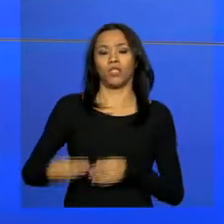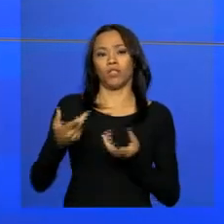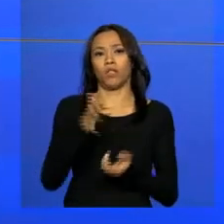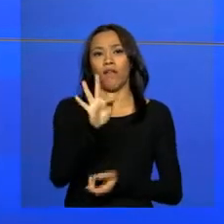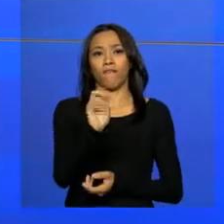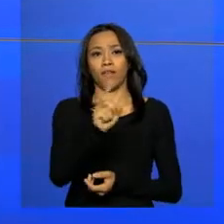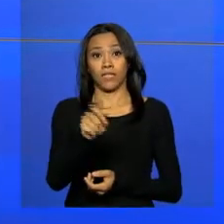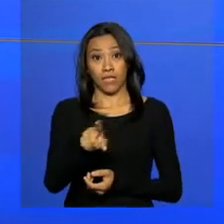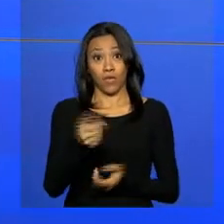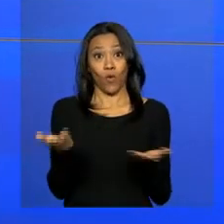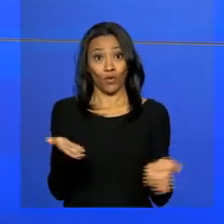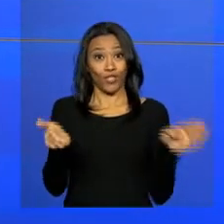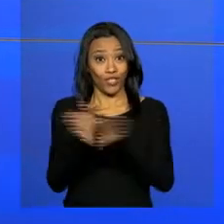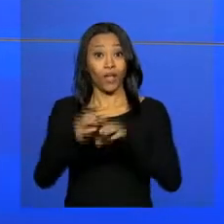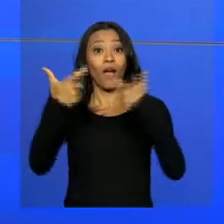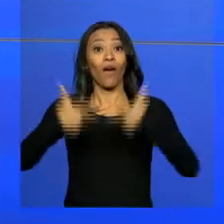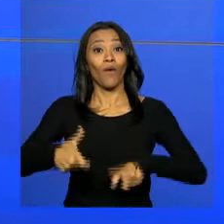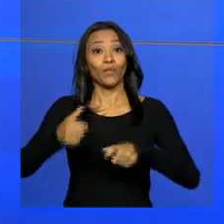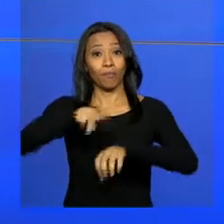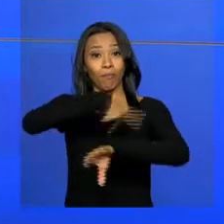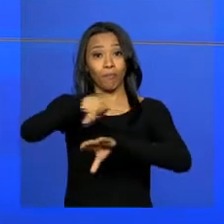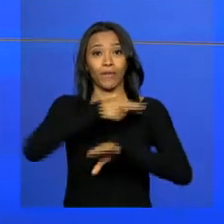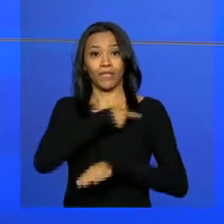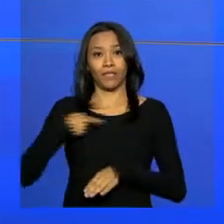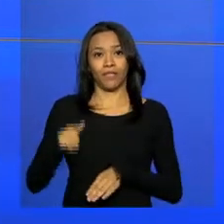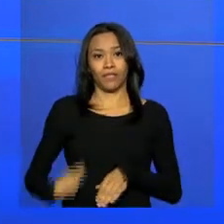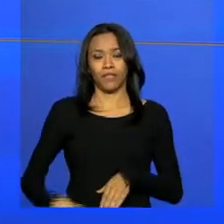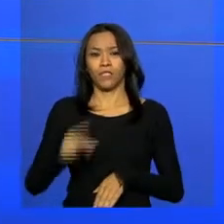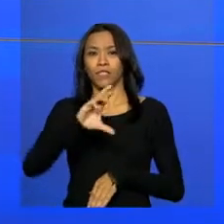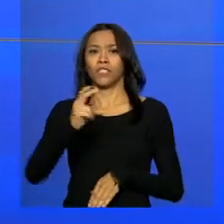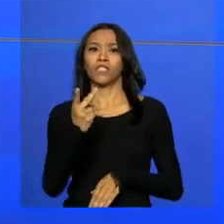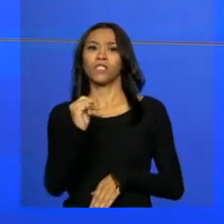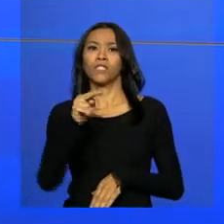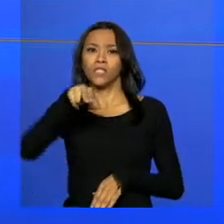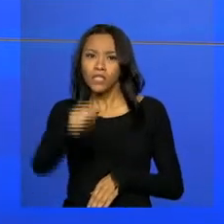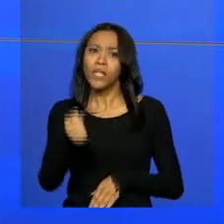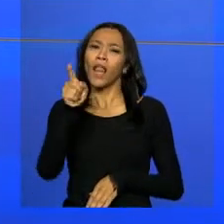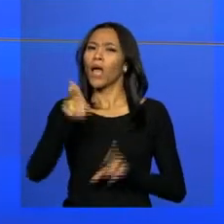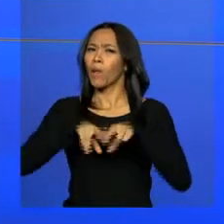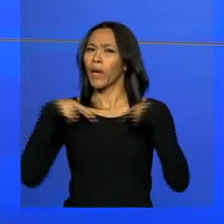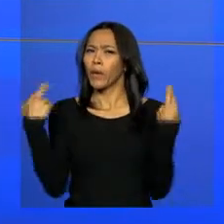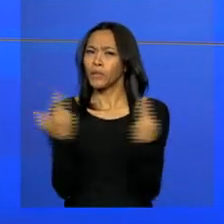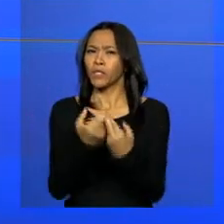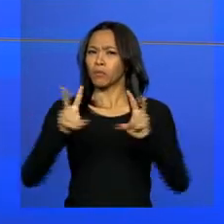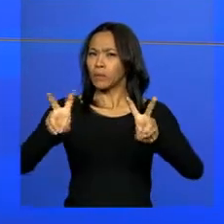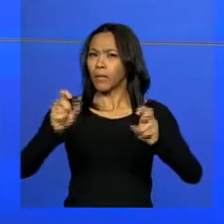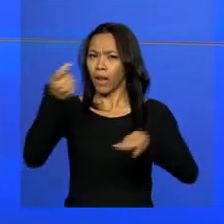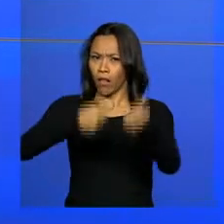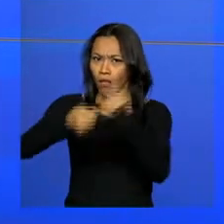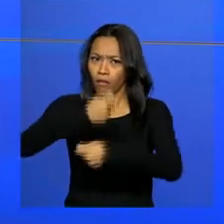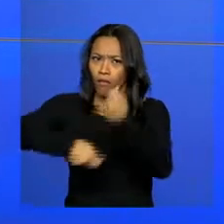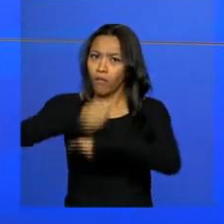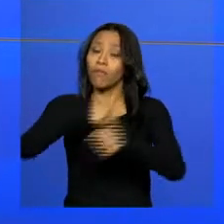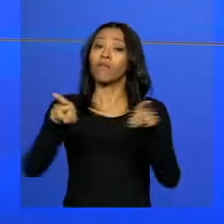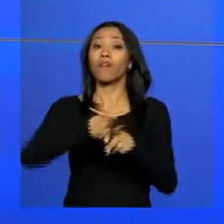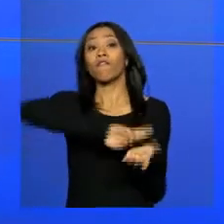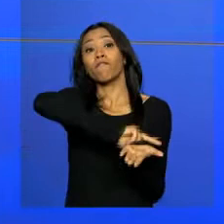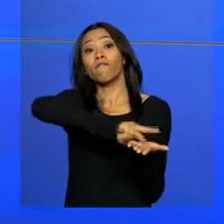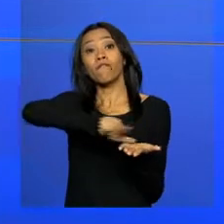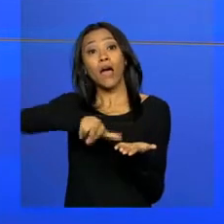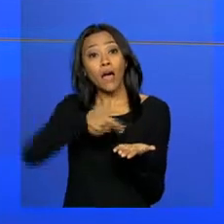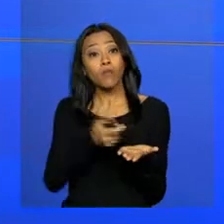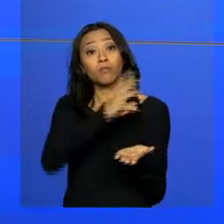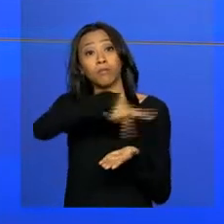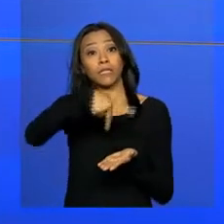desembarca hoje na China. Ele vai participar do encontro de ministros da área econômica e de presidentes dos bancos centrais dos